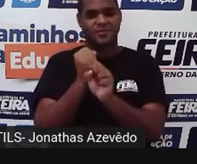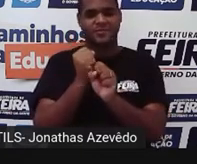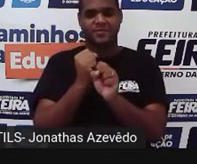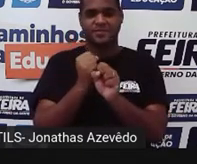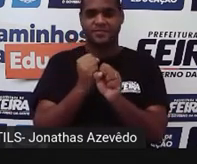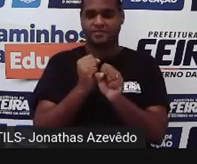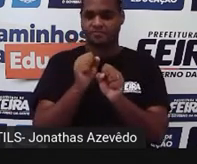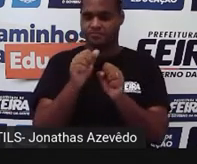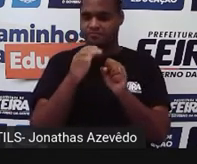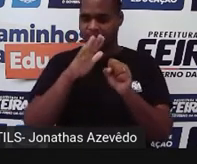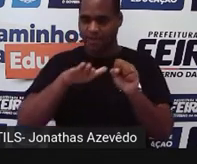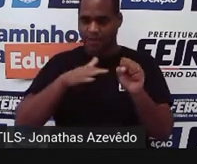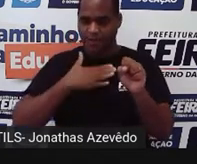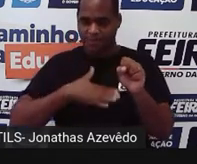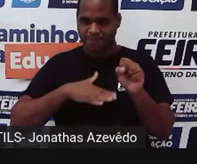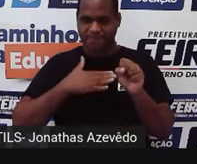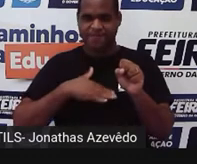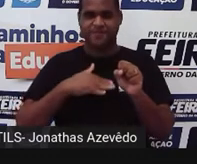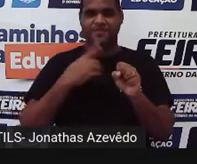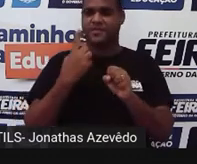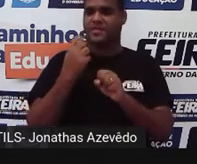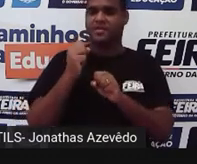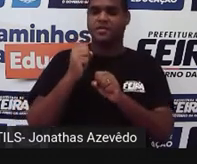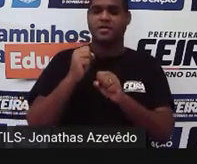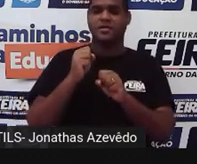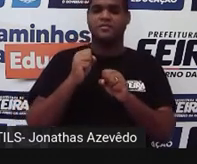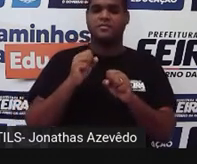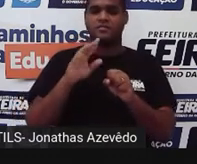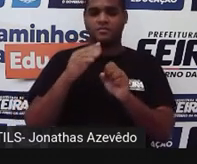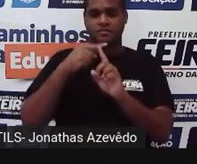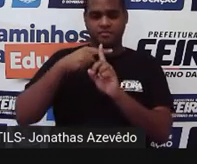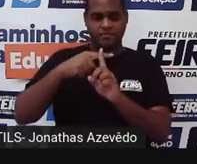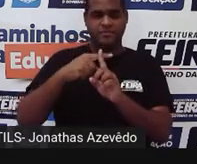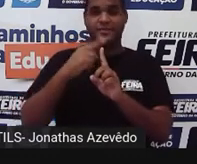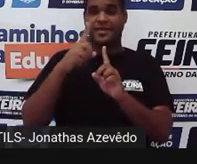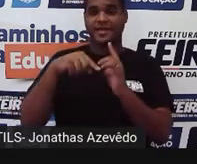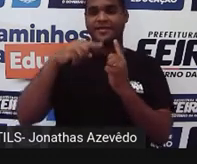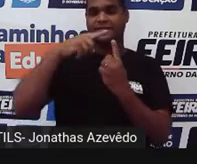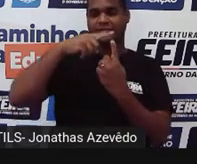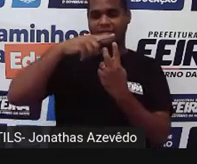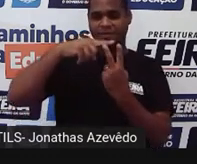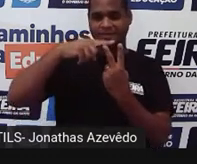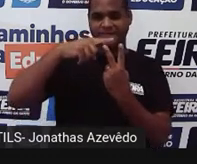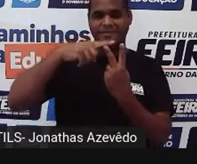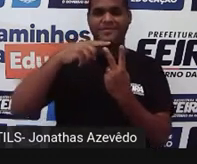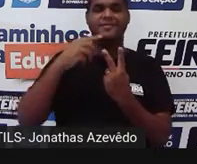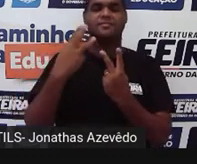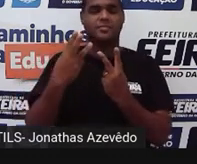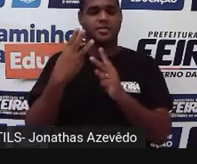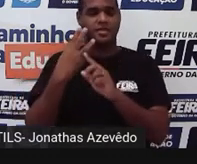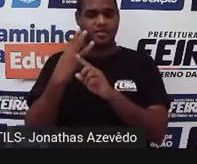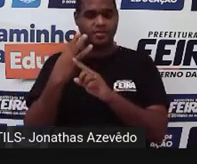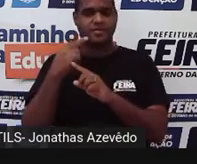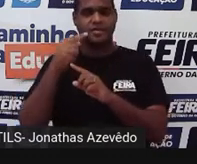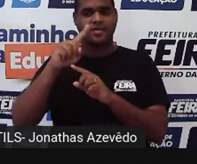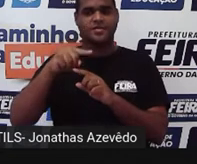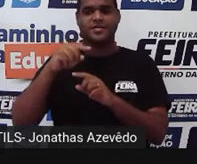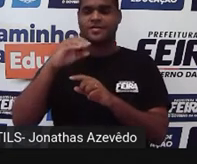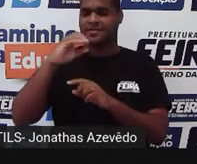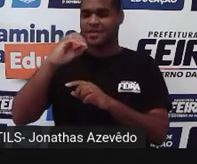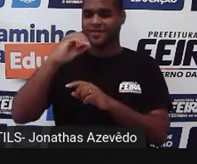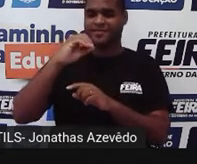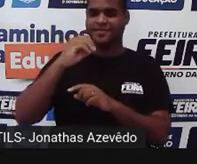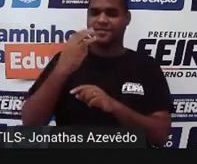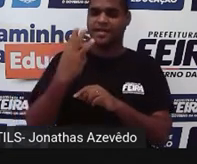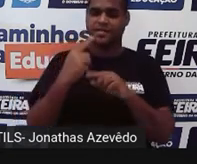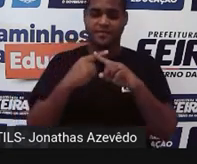Segura o 18. Mais unidade 2, também peso 3, por isso que a nota 7 é vezes 3.